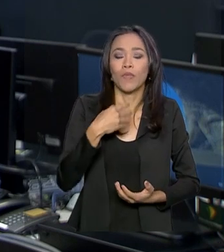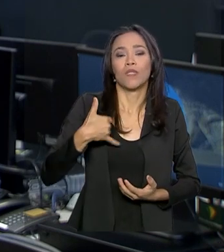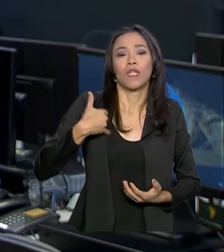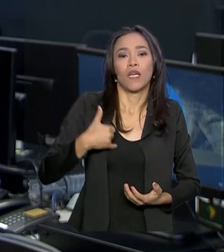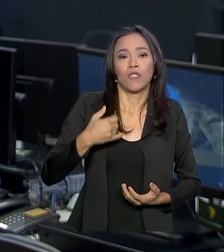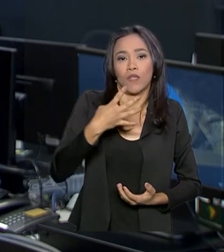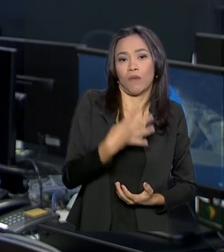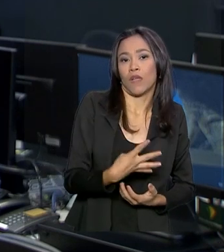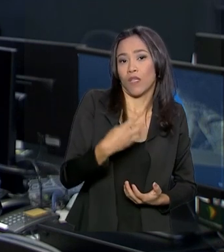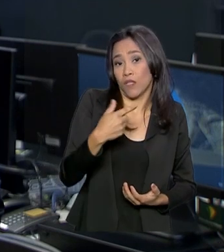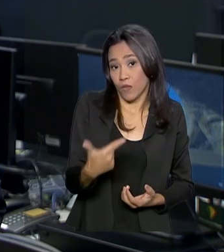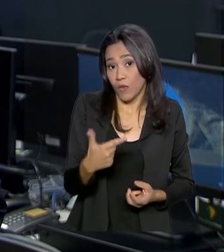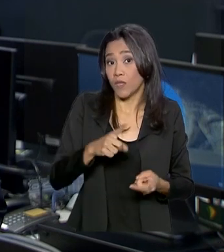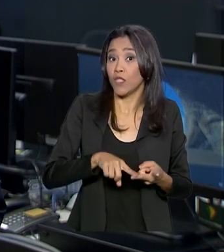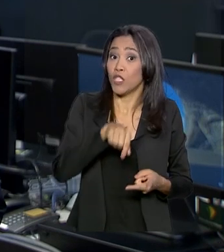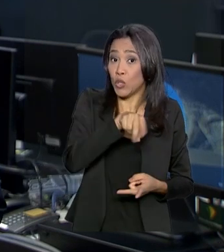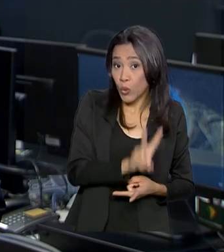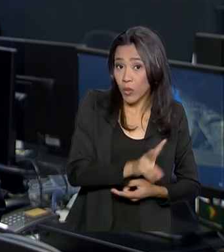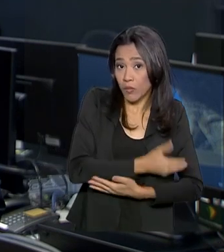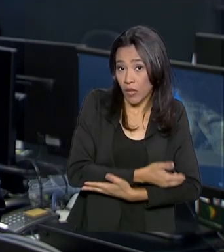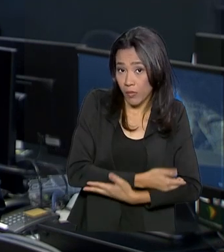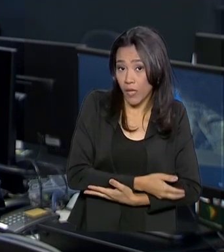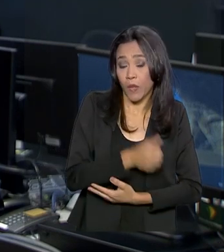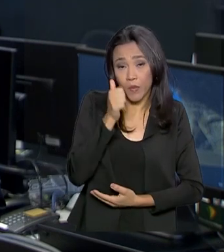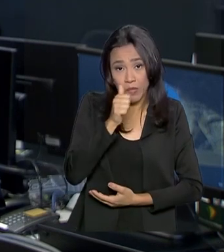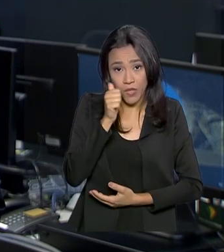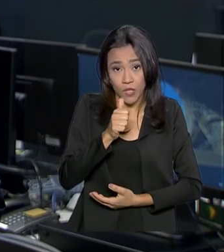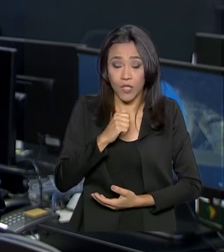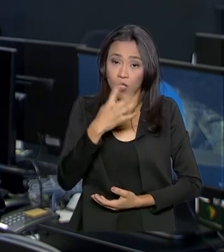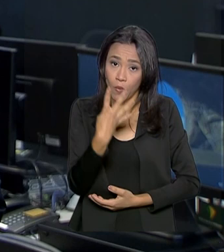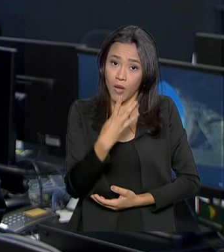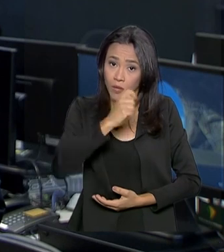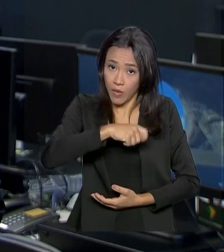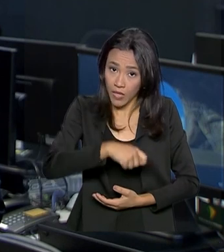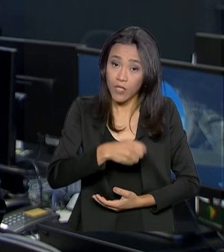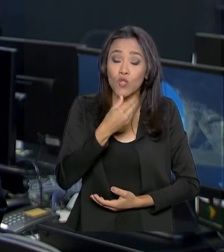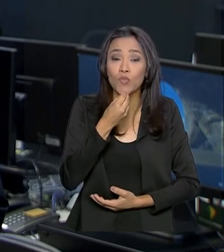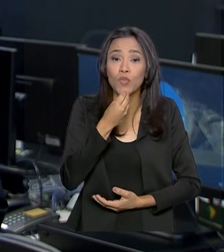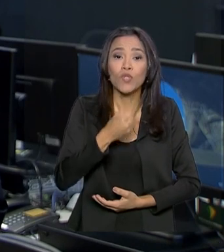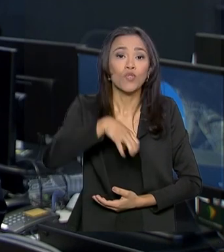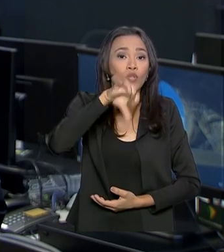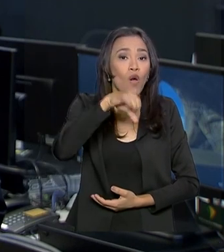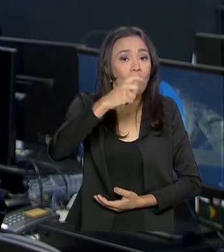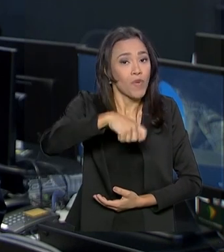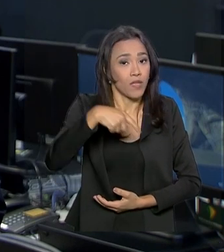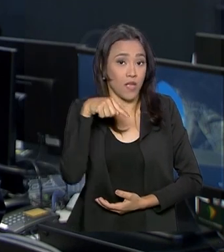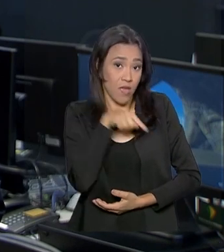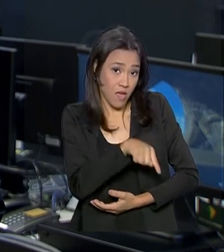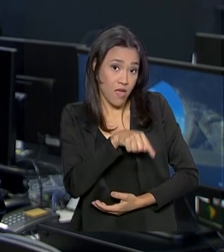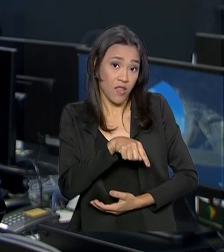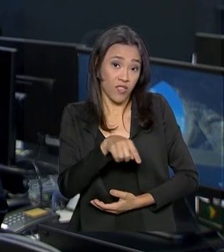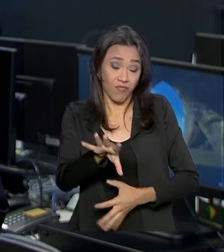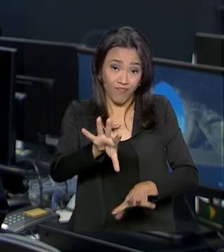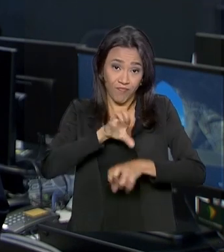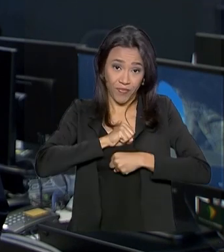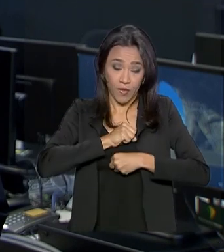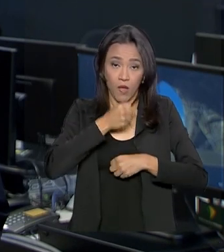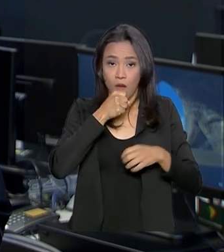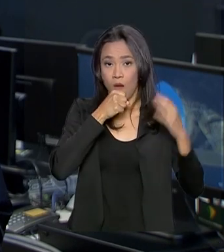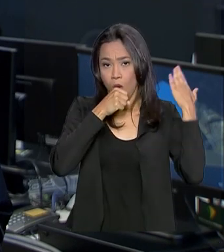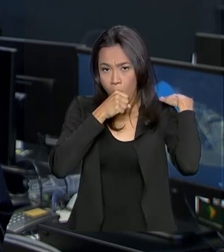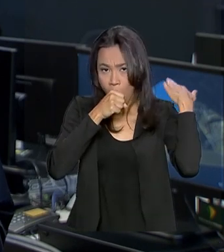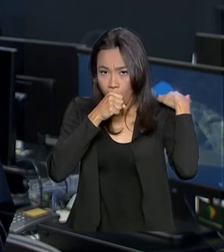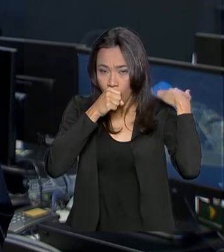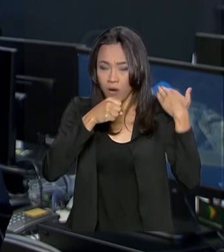anos e dois bebês. Uma menina de 4 meses e um menino de 9 meses. Os bebês desenvolveram pneumonia, uma das